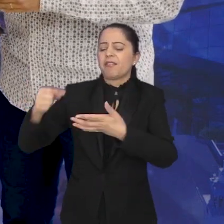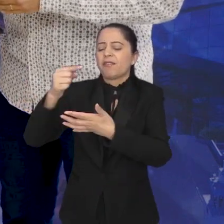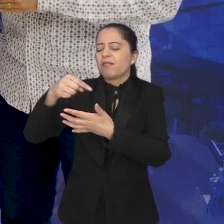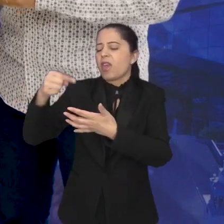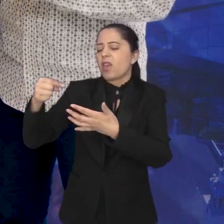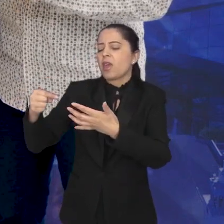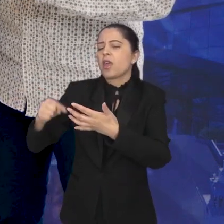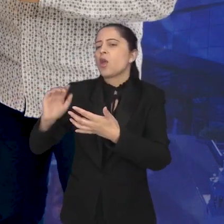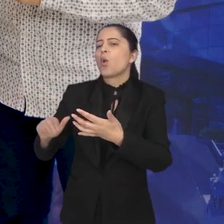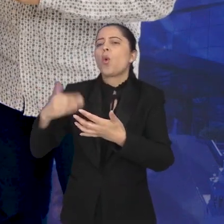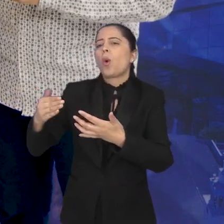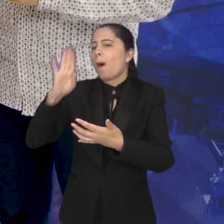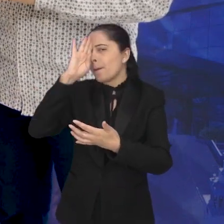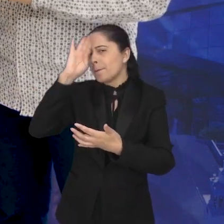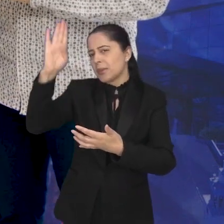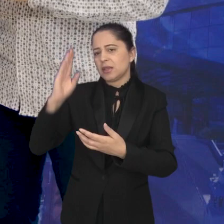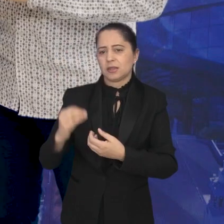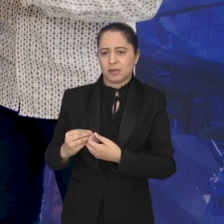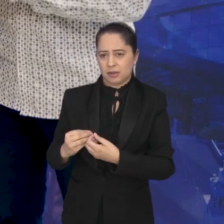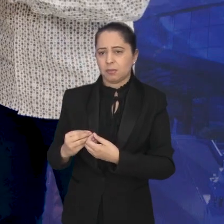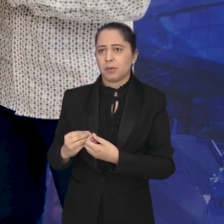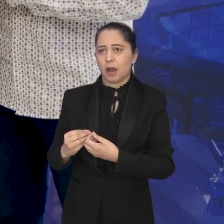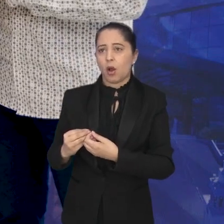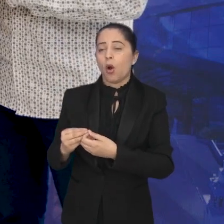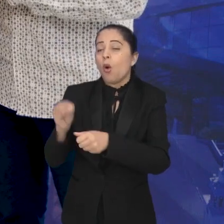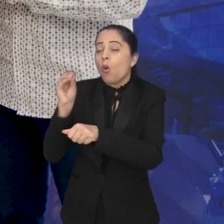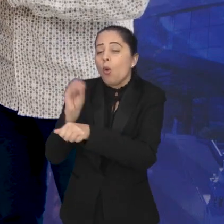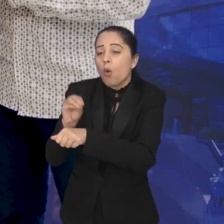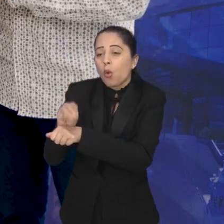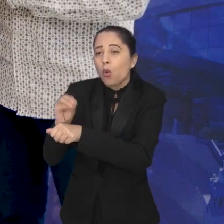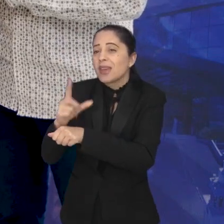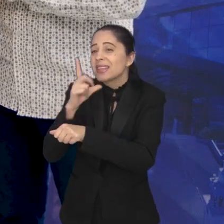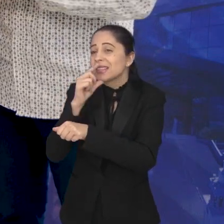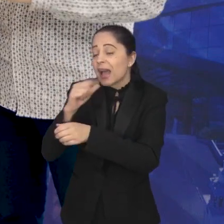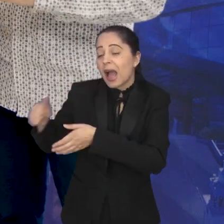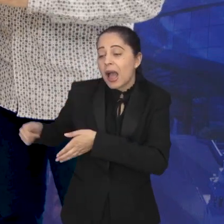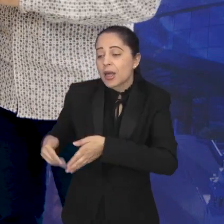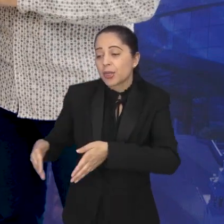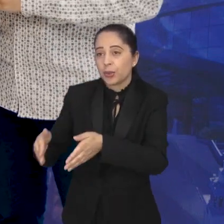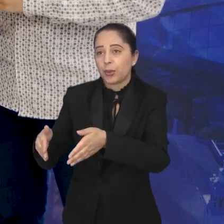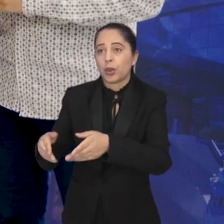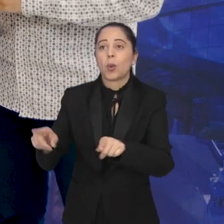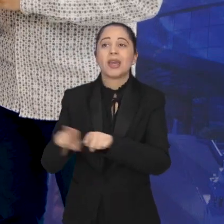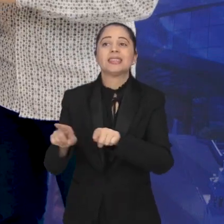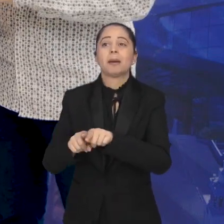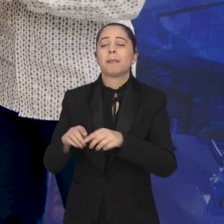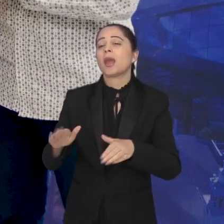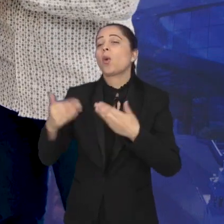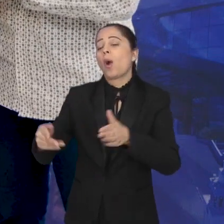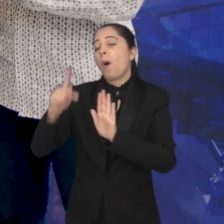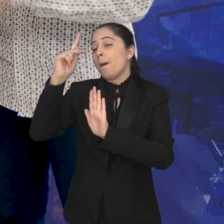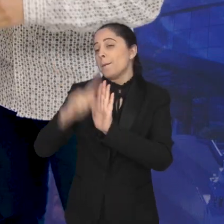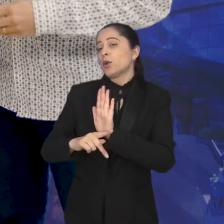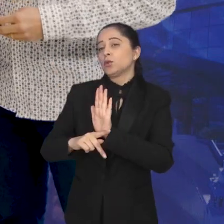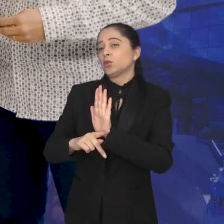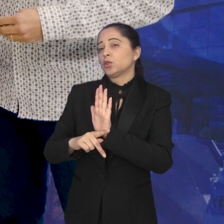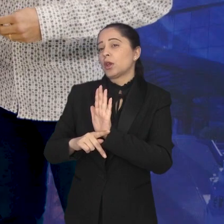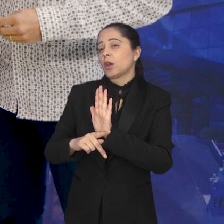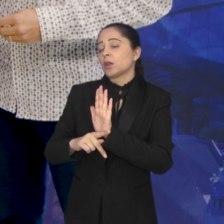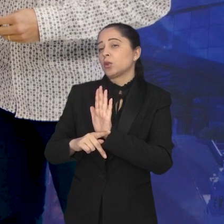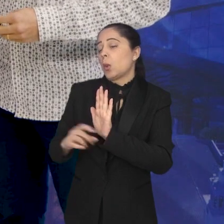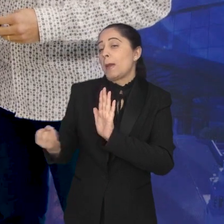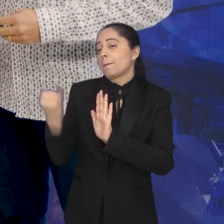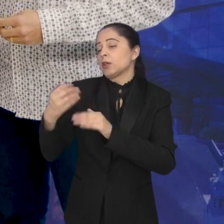para a manutenção do Rio Paraíba? E quais são os principais projetos aí para garantir que o Rio esteja bem cuidado?